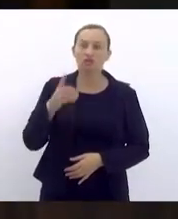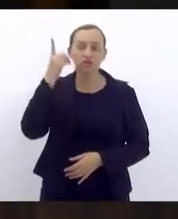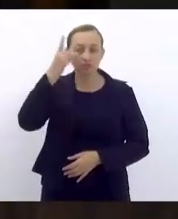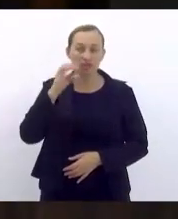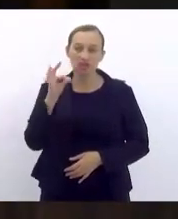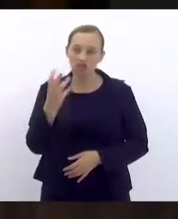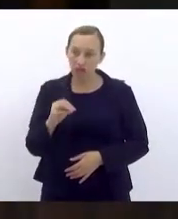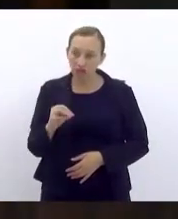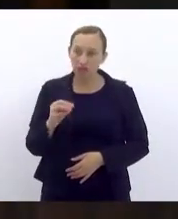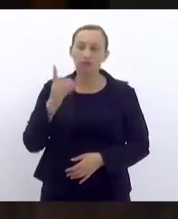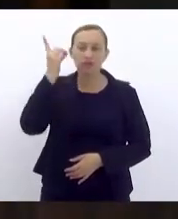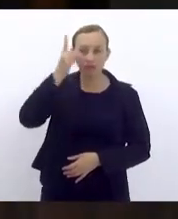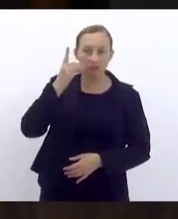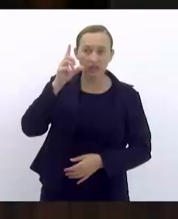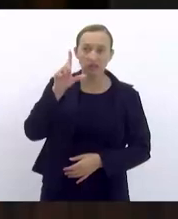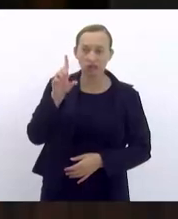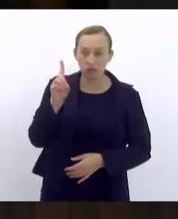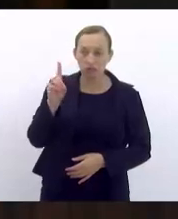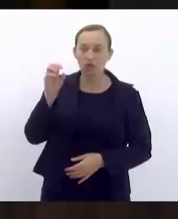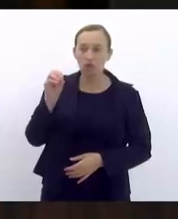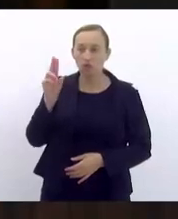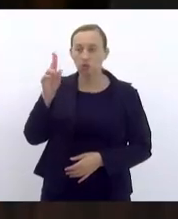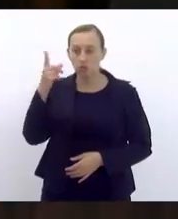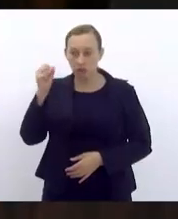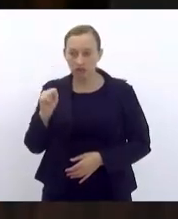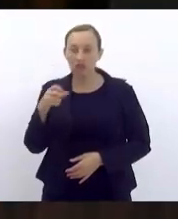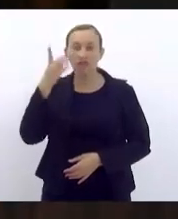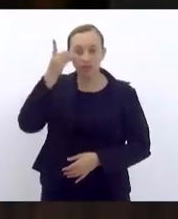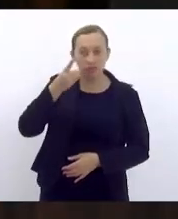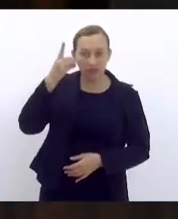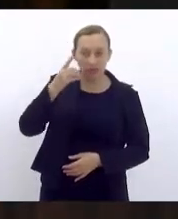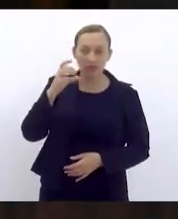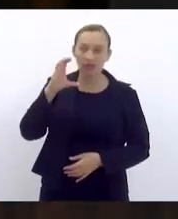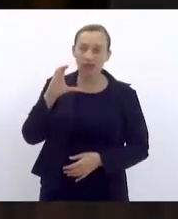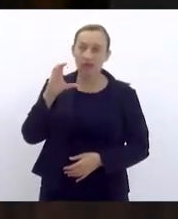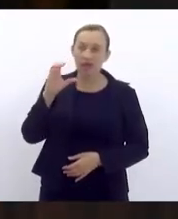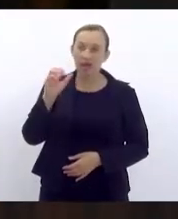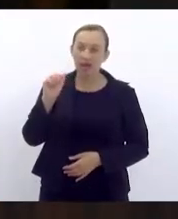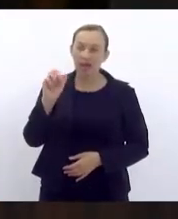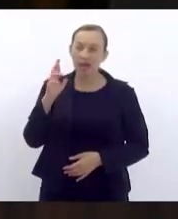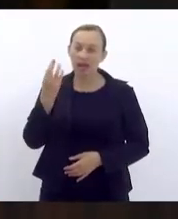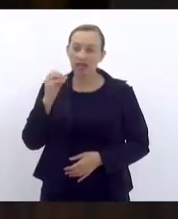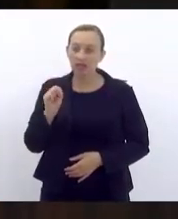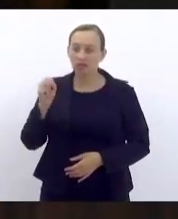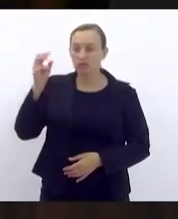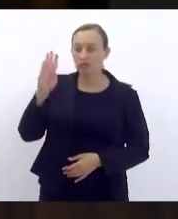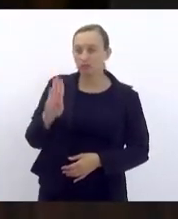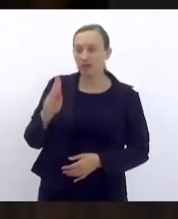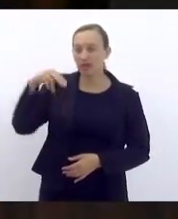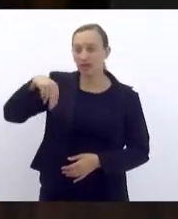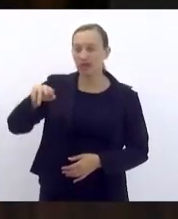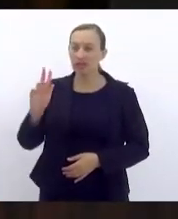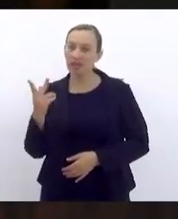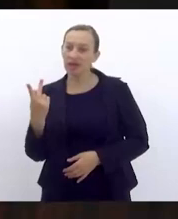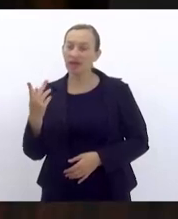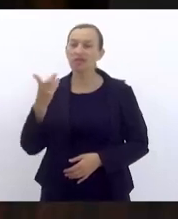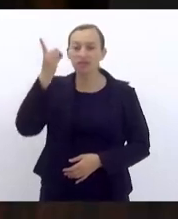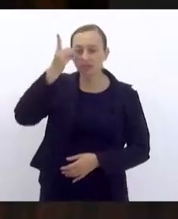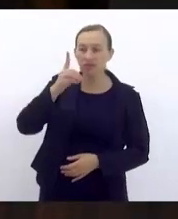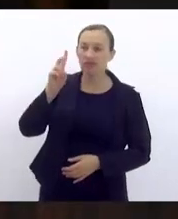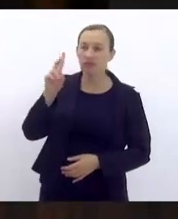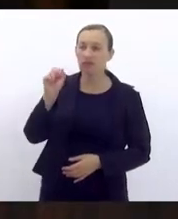deputado Douglas Ruas deputado Carlinhos BNH deputado Valdeci da Saúde